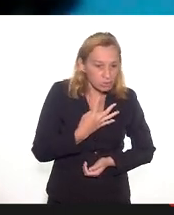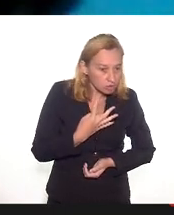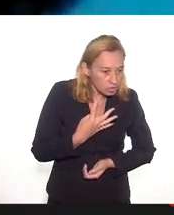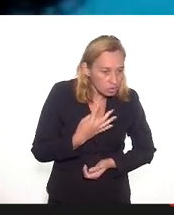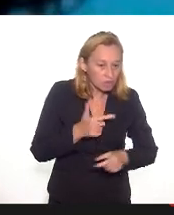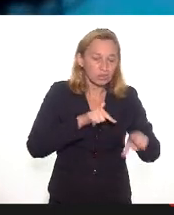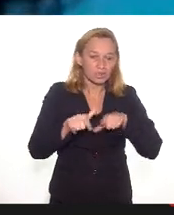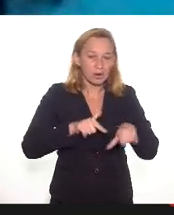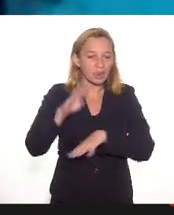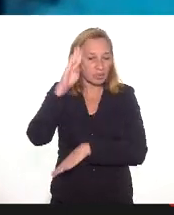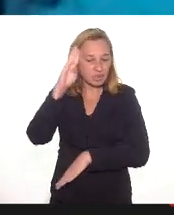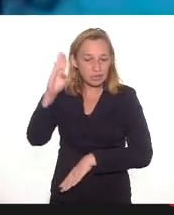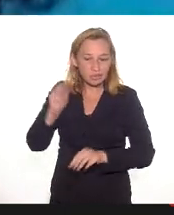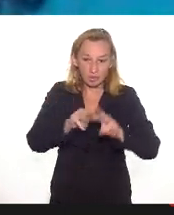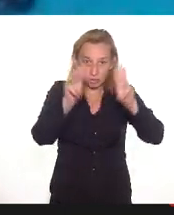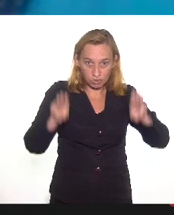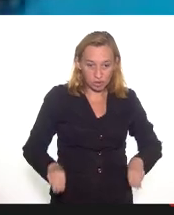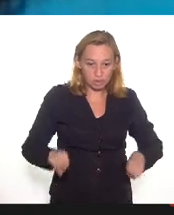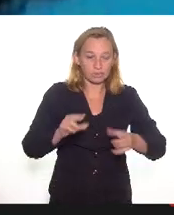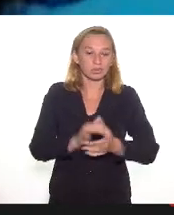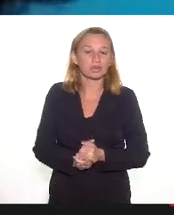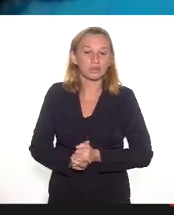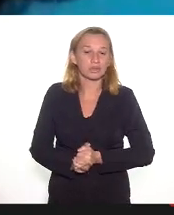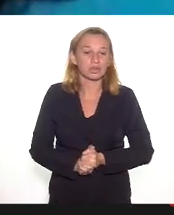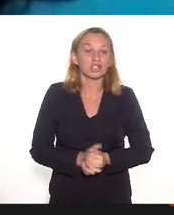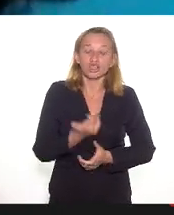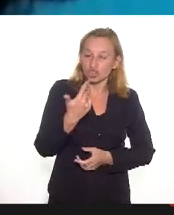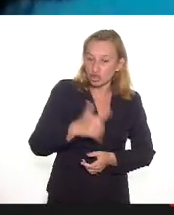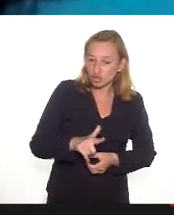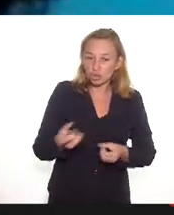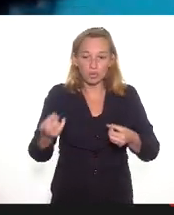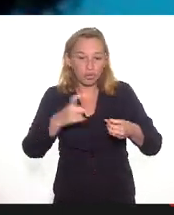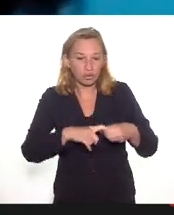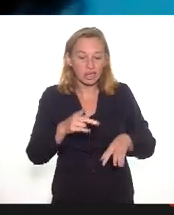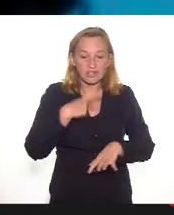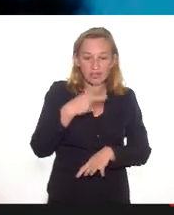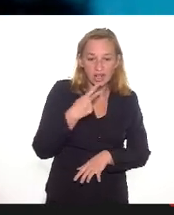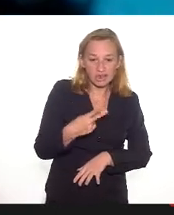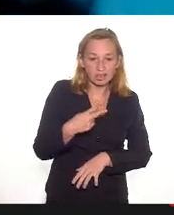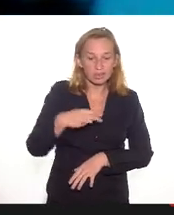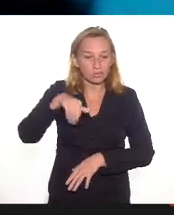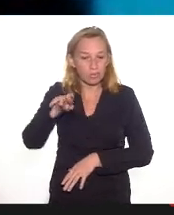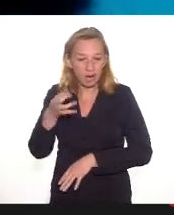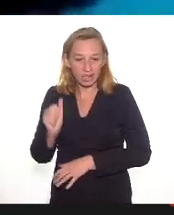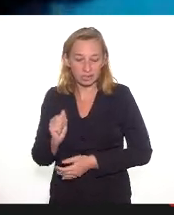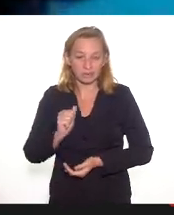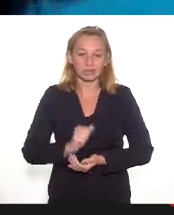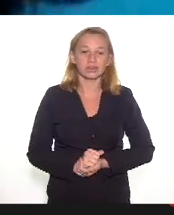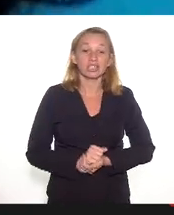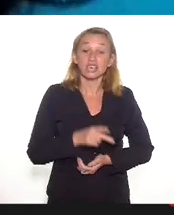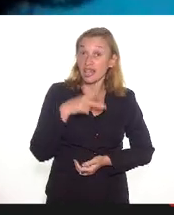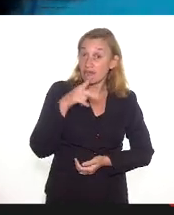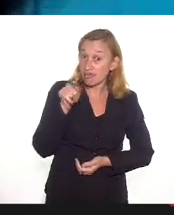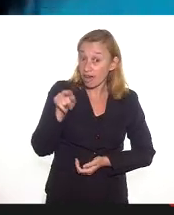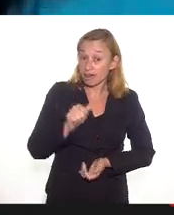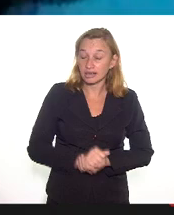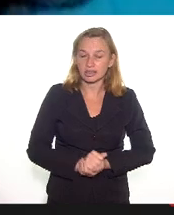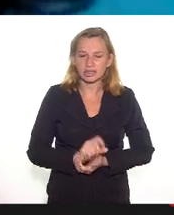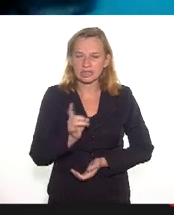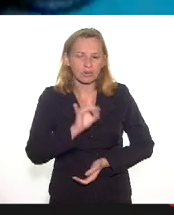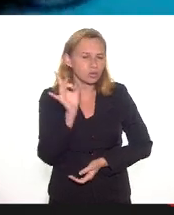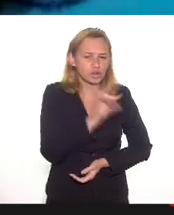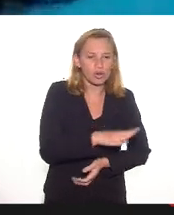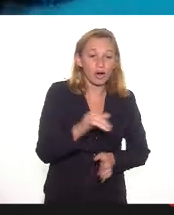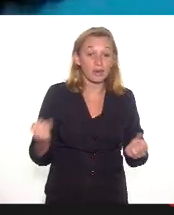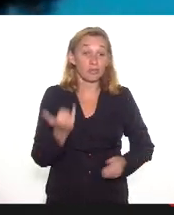trabalho específico dos museus, né, e aí eu quero novamente retomar a fala do Mário em que ele coloca não só a